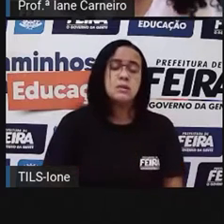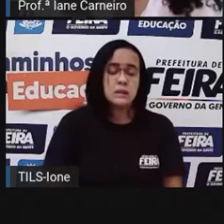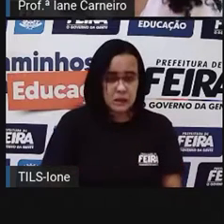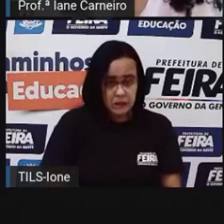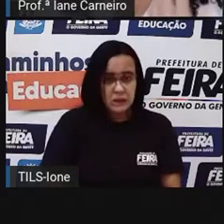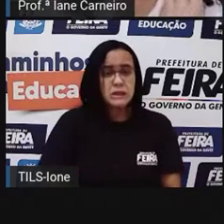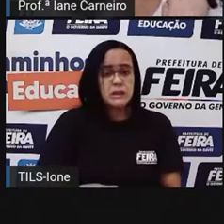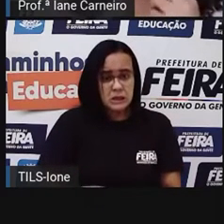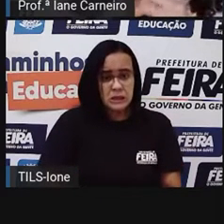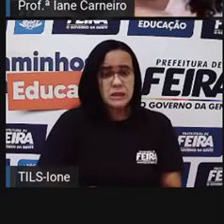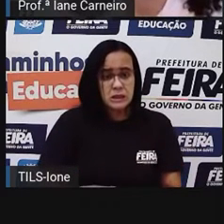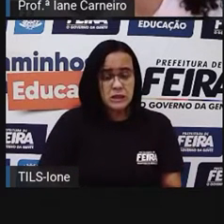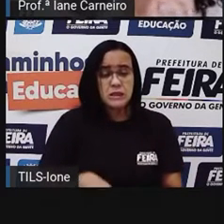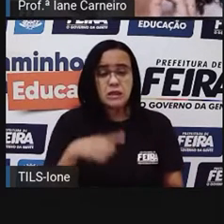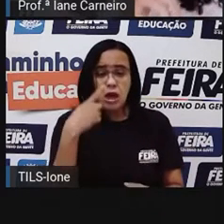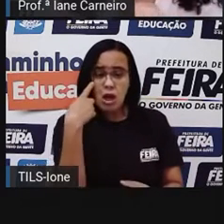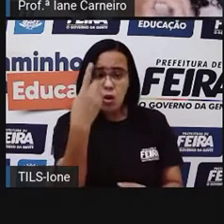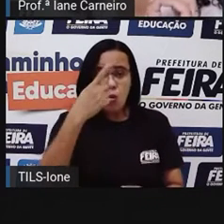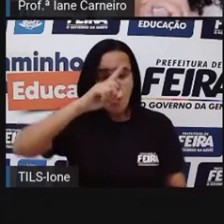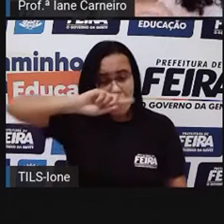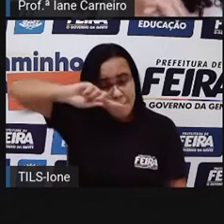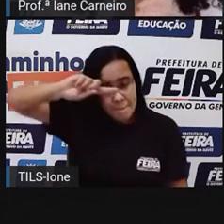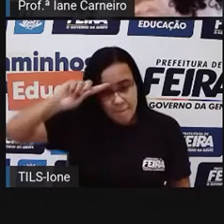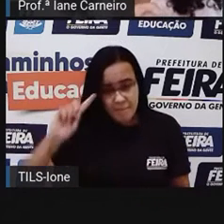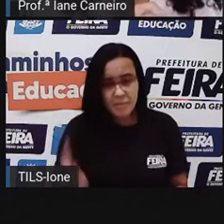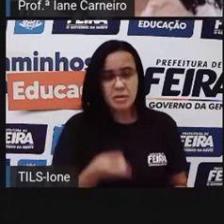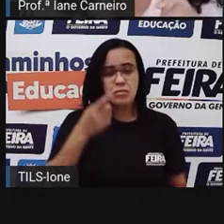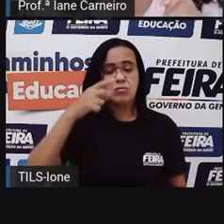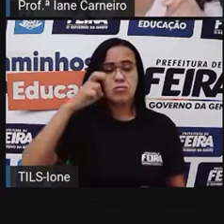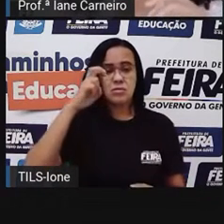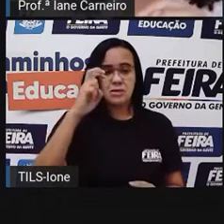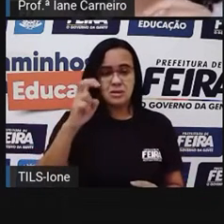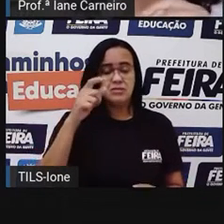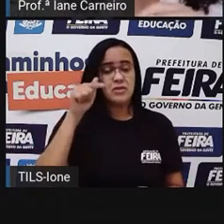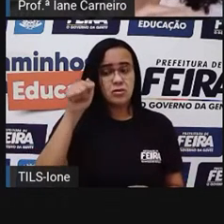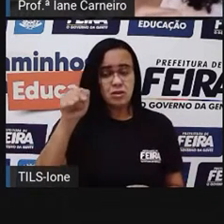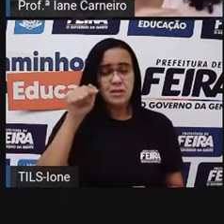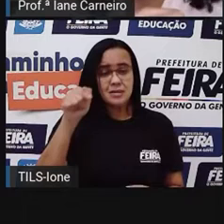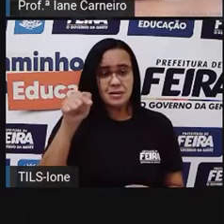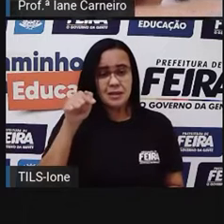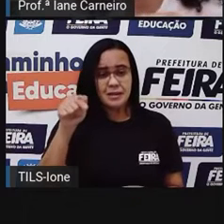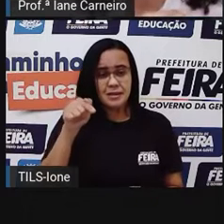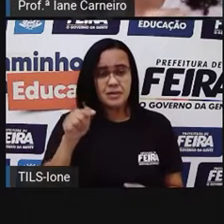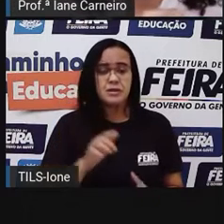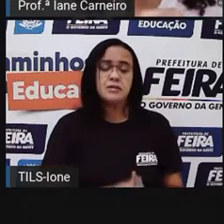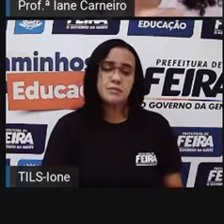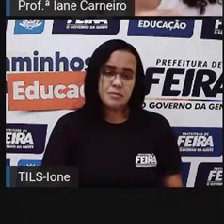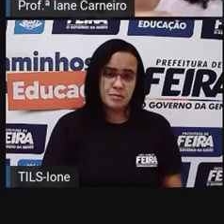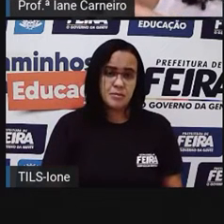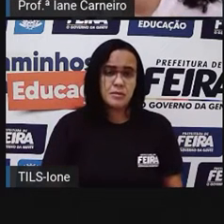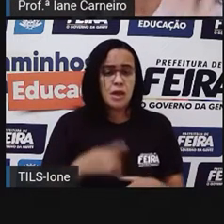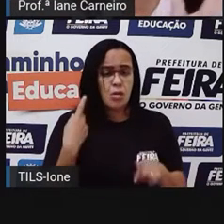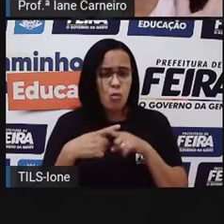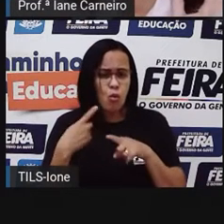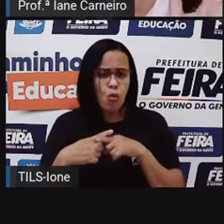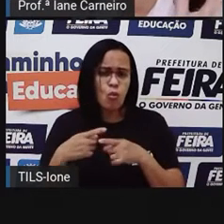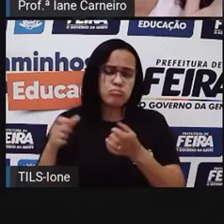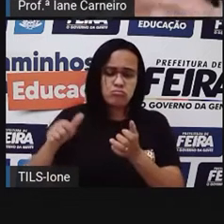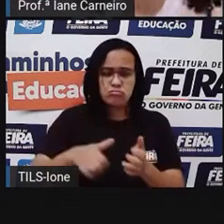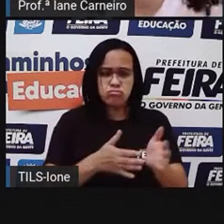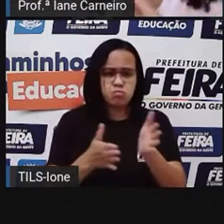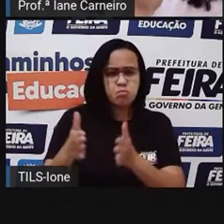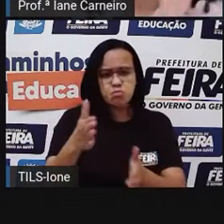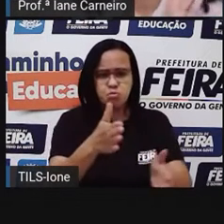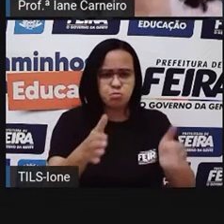vírgula 7, né? De quilômetros de malha rodoviária. Imagine, malha rodoviária são as estradas, né? Que cortam aí o